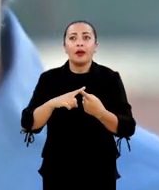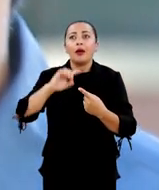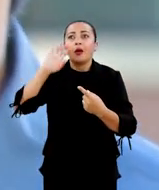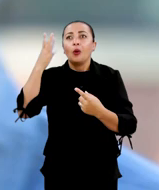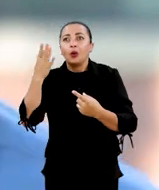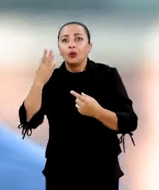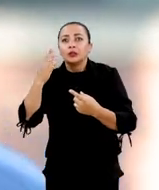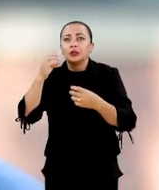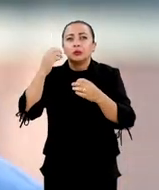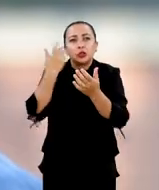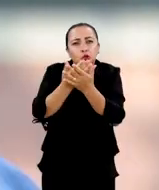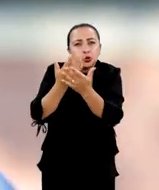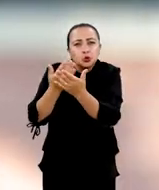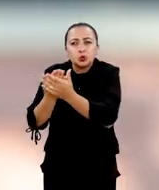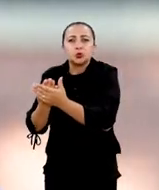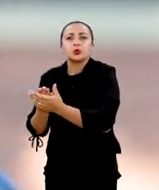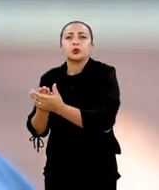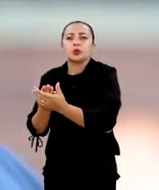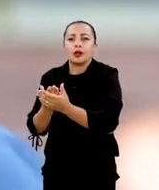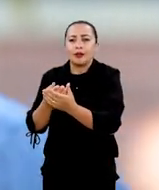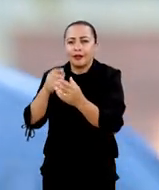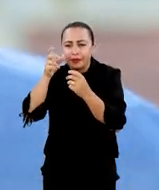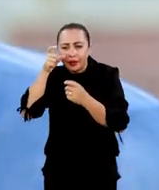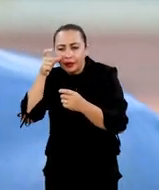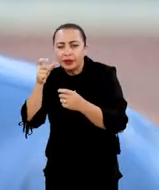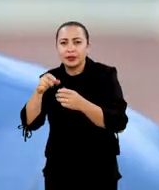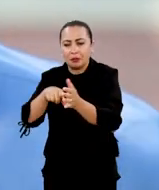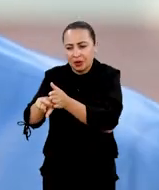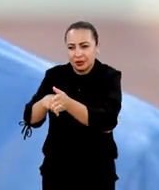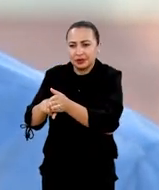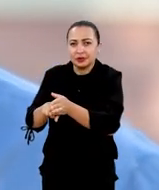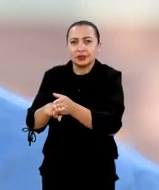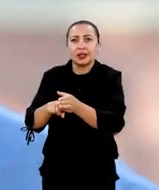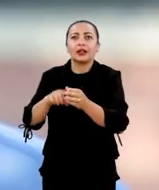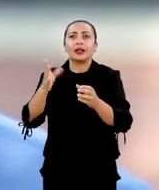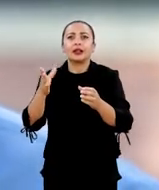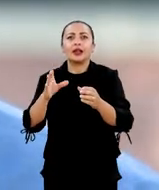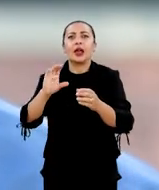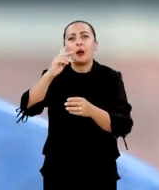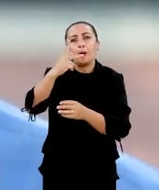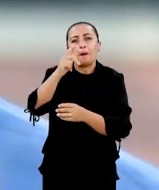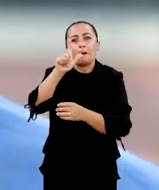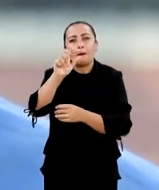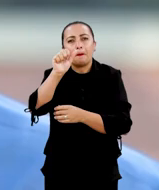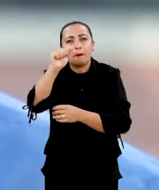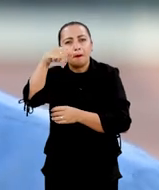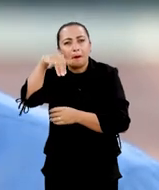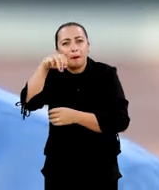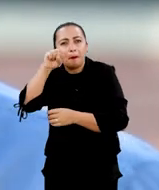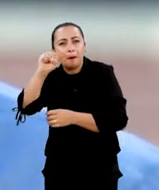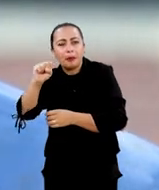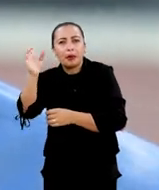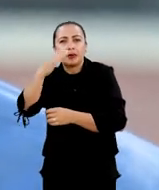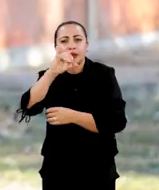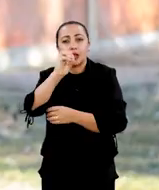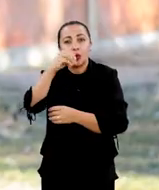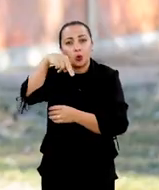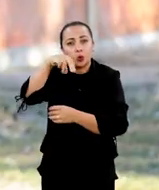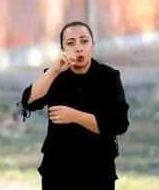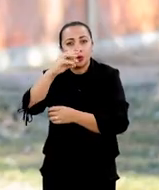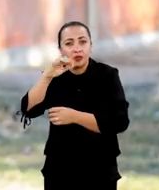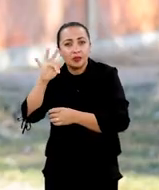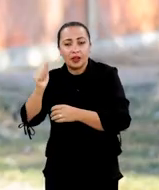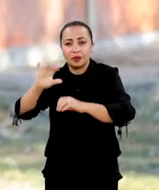É porque o fenômeno que tínhamos interesse na pesquisa, que era o fenômeno do plasma, estudar o plasma ionosférico,